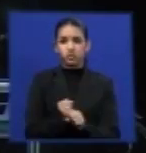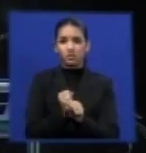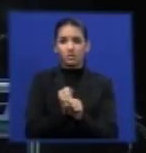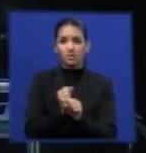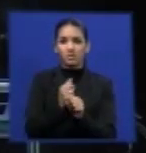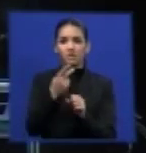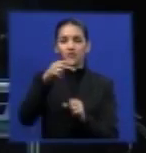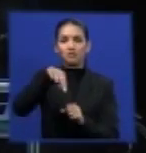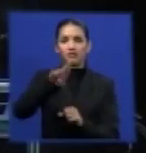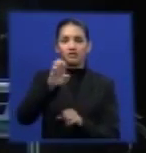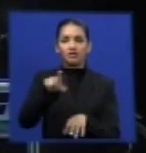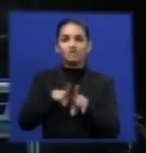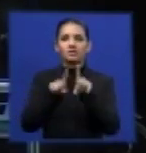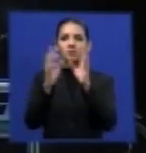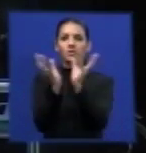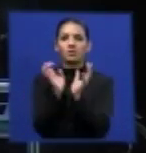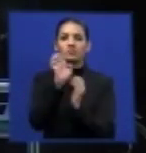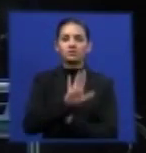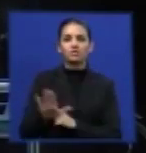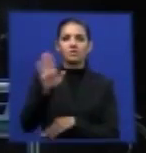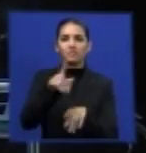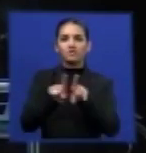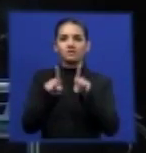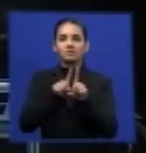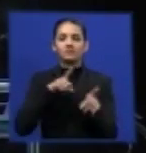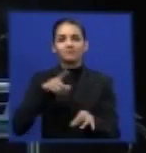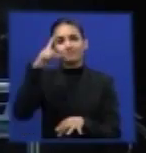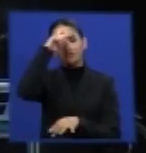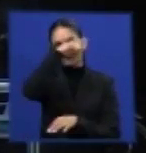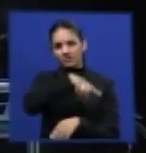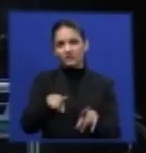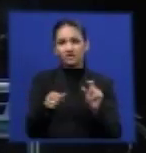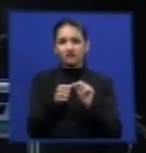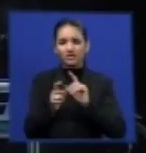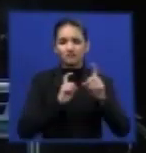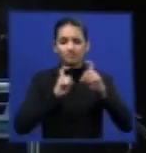europeia enfrenta dificuldades na implantação de um processo de gestão de resíduos de pneus e desíduos